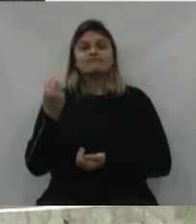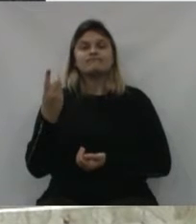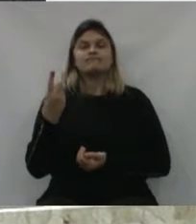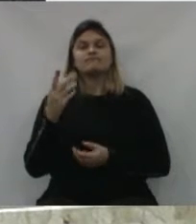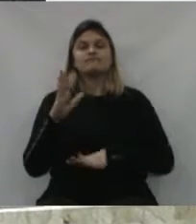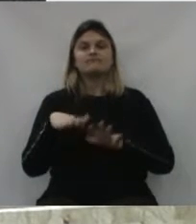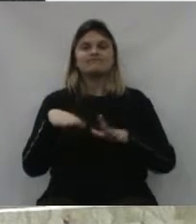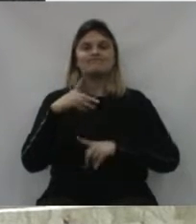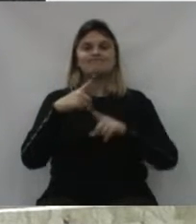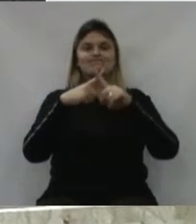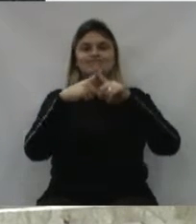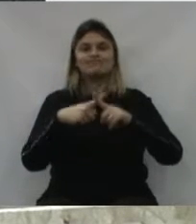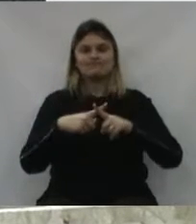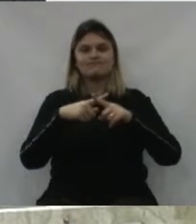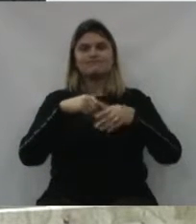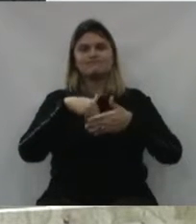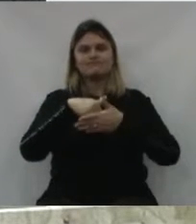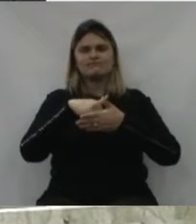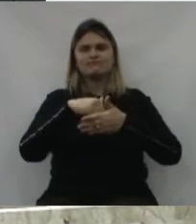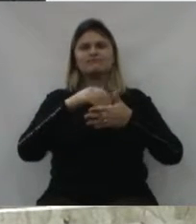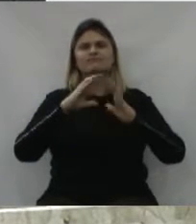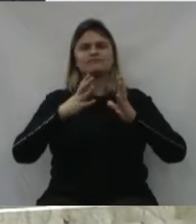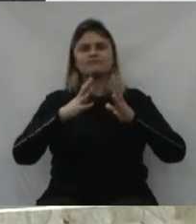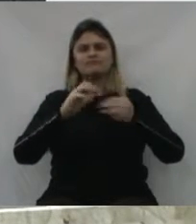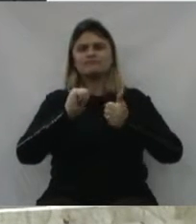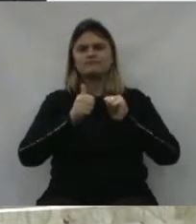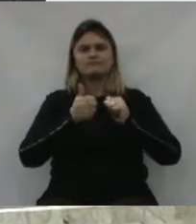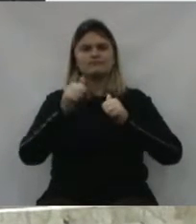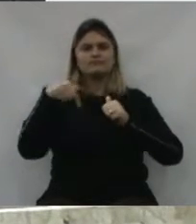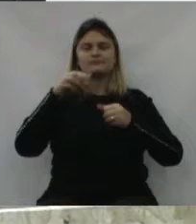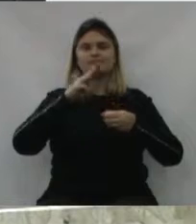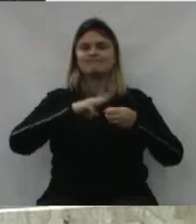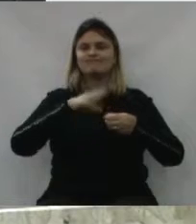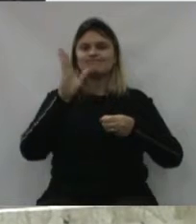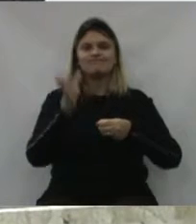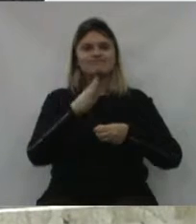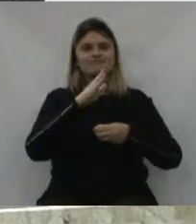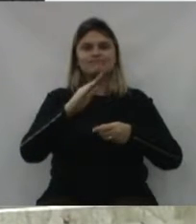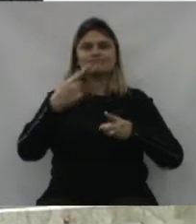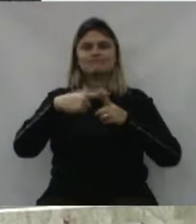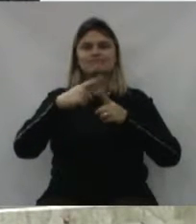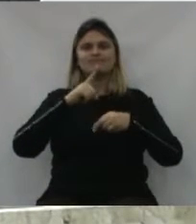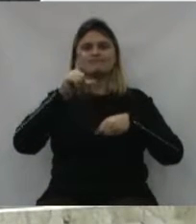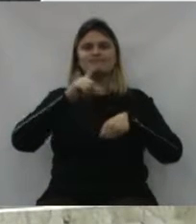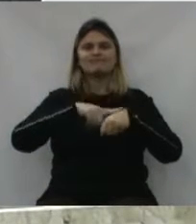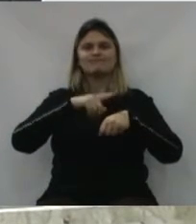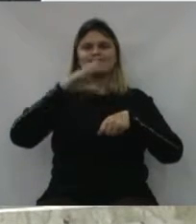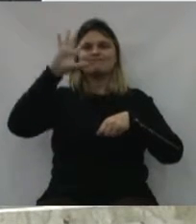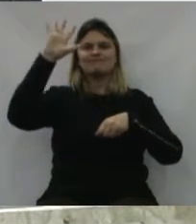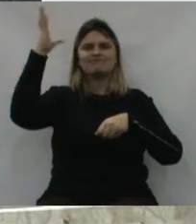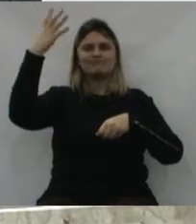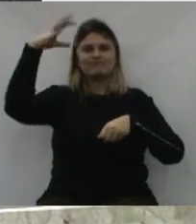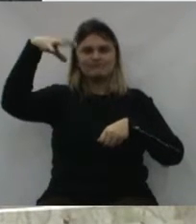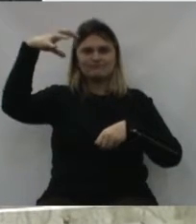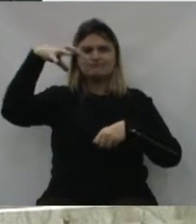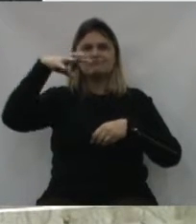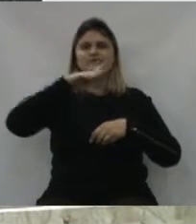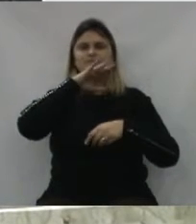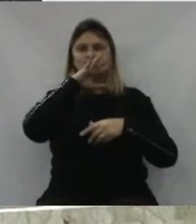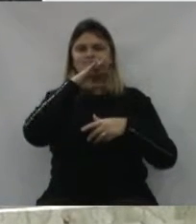Quantas e quantas rodadas de torneios, campeonatos em nosso município são adiadas